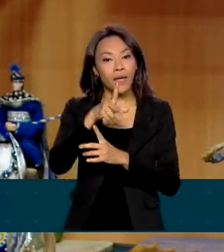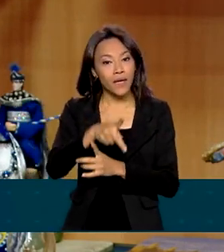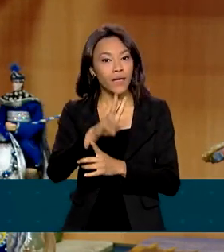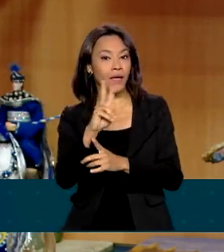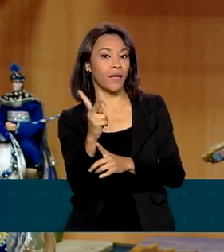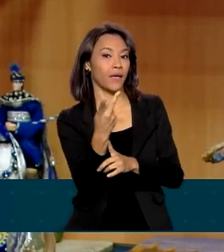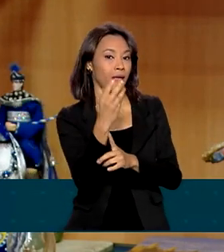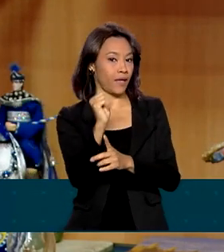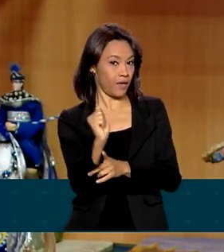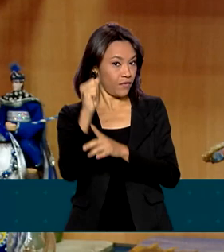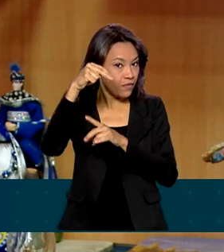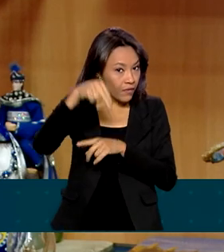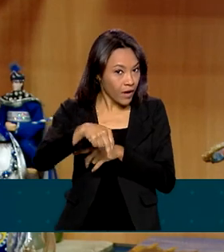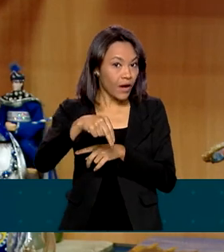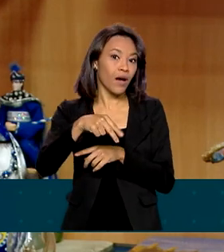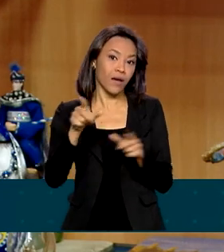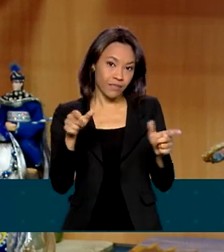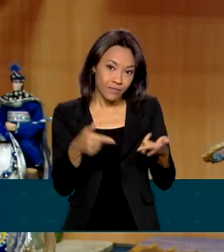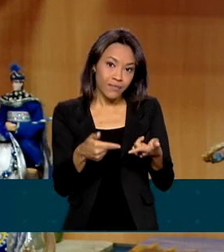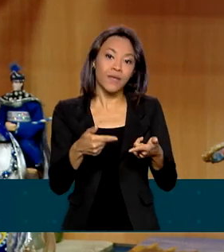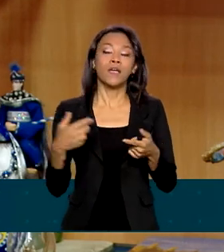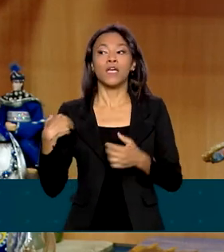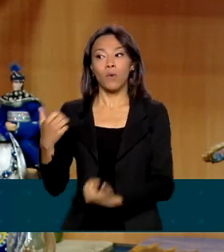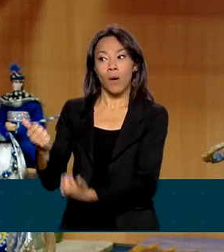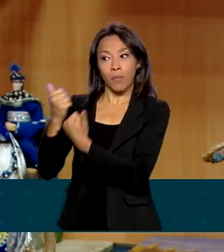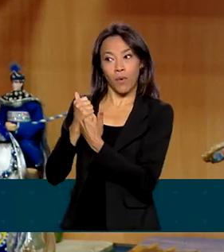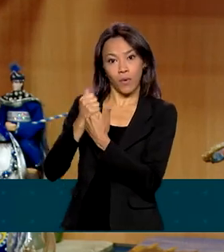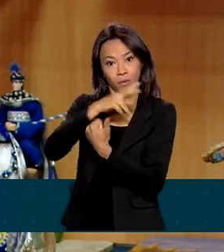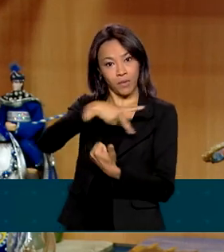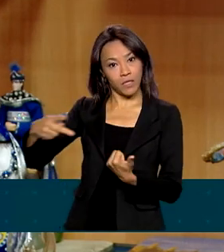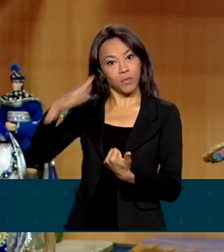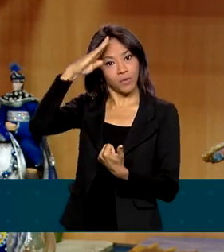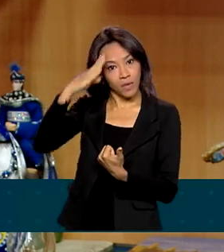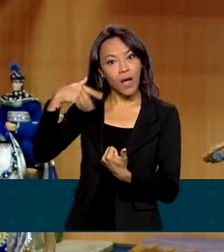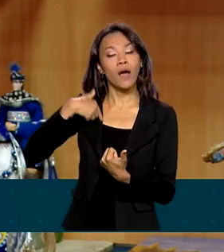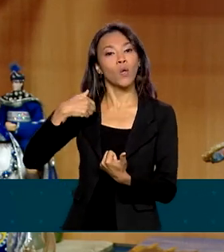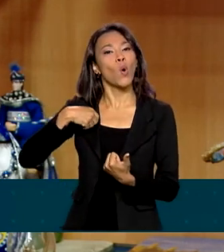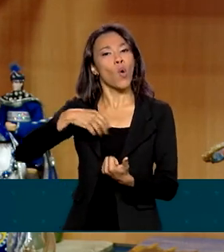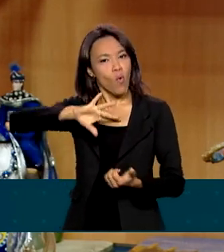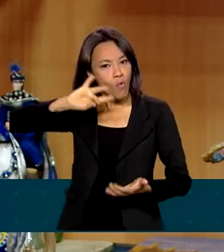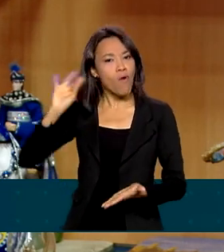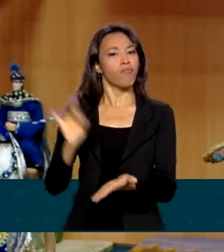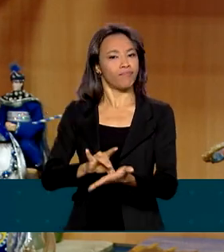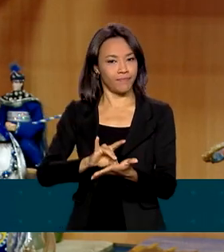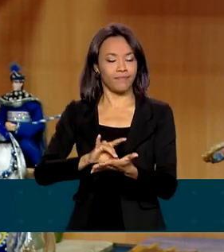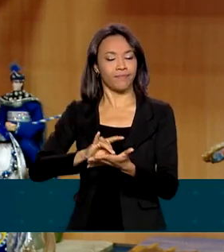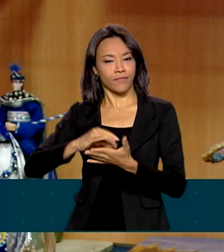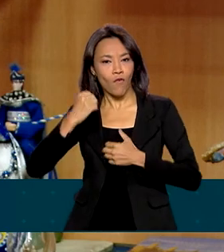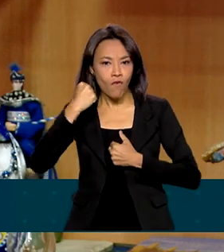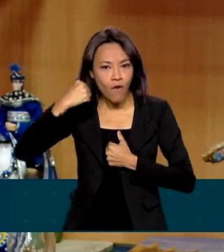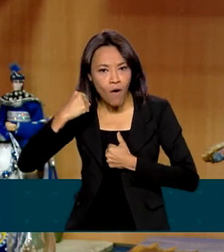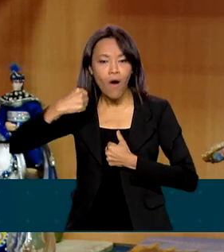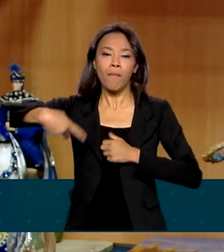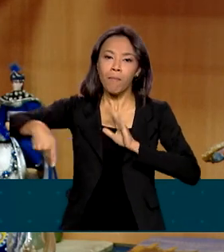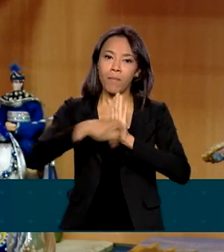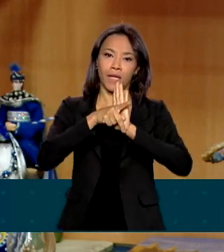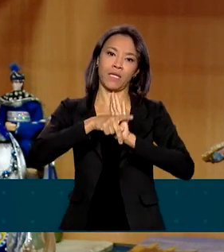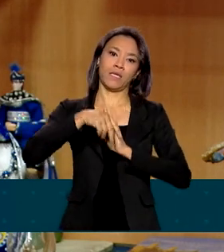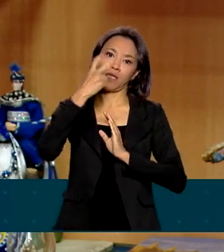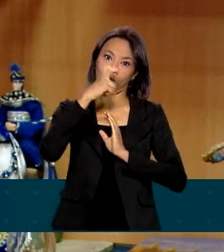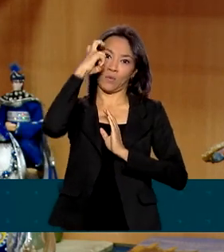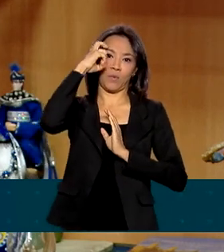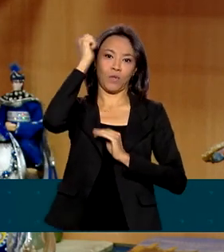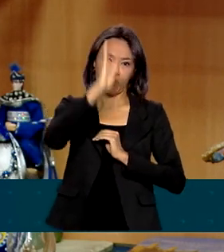o empenho pessoal do presidente Bolsonaro. O forró é agora, de fato, e de direito, patrimônio cultural do Brasil. Você pode